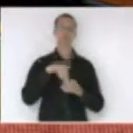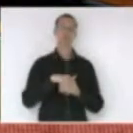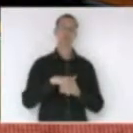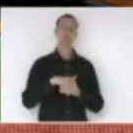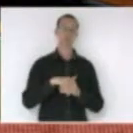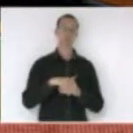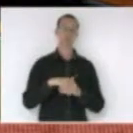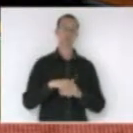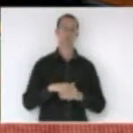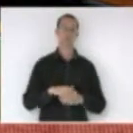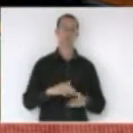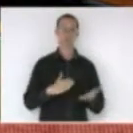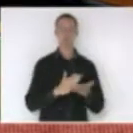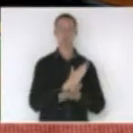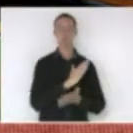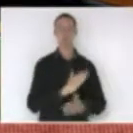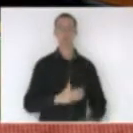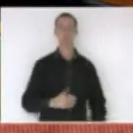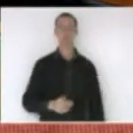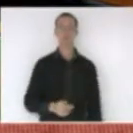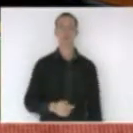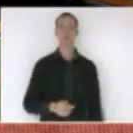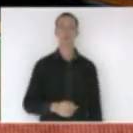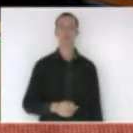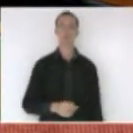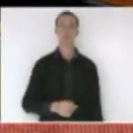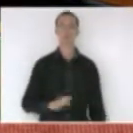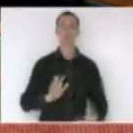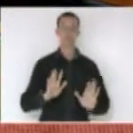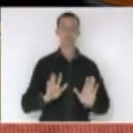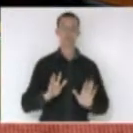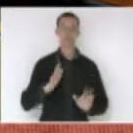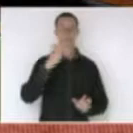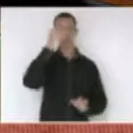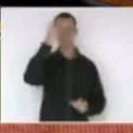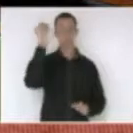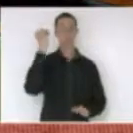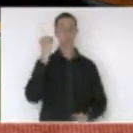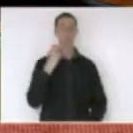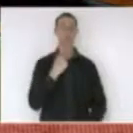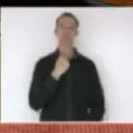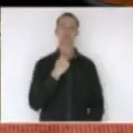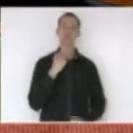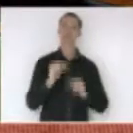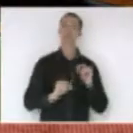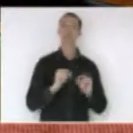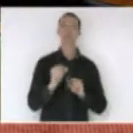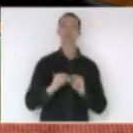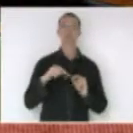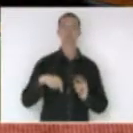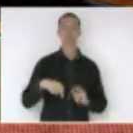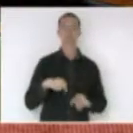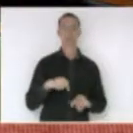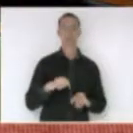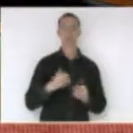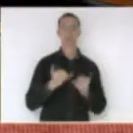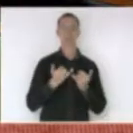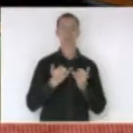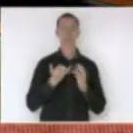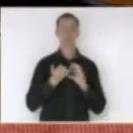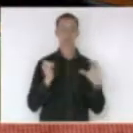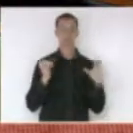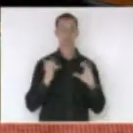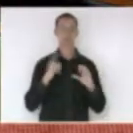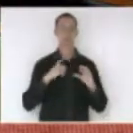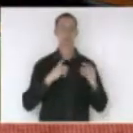aqui nessa casa mas nós não podemos esquecer que a Celeste tem um compromisso com Santa